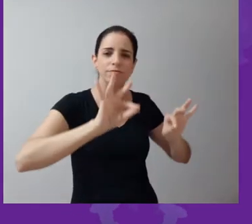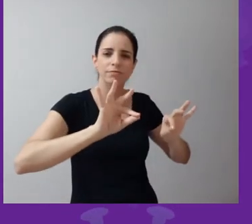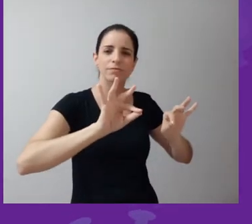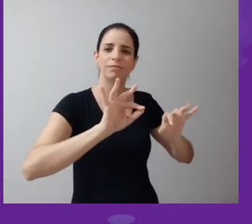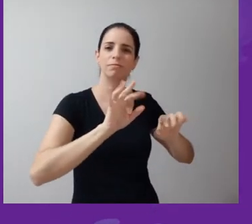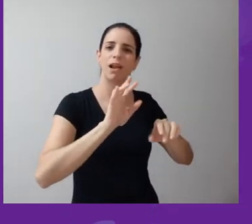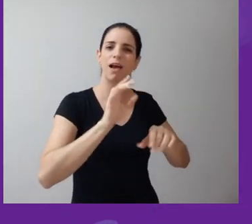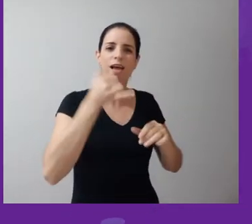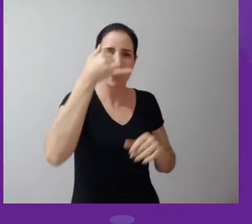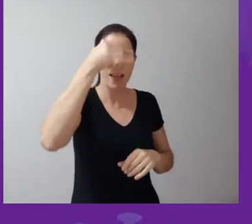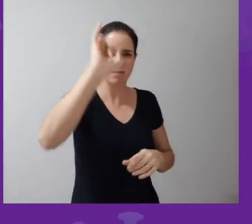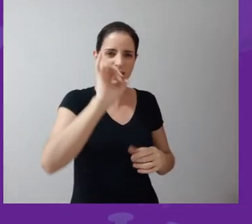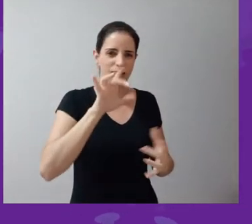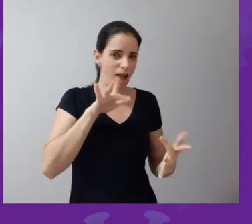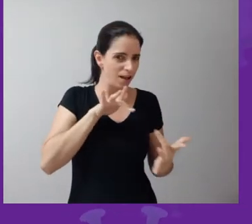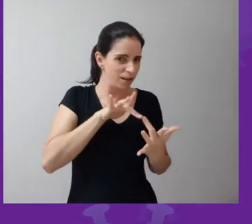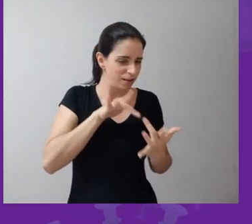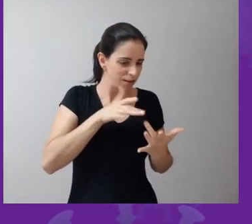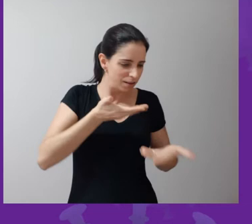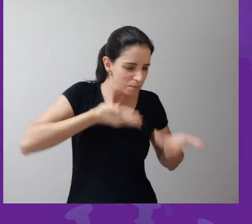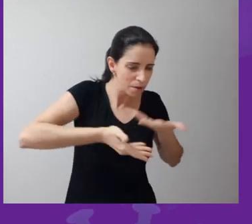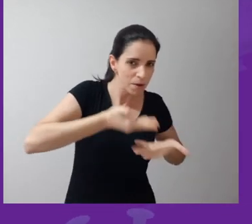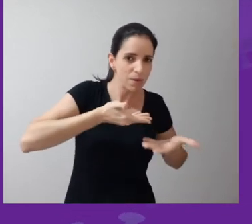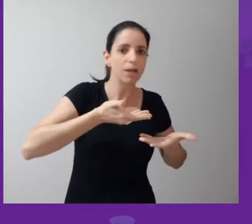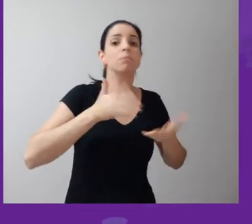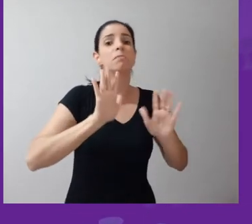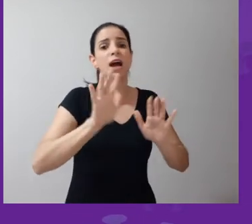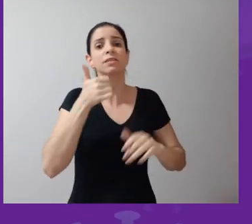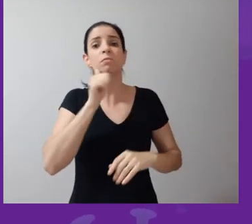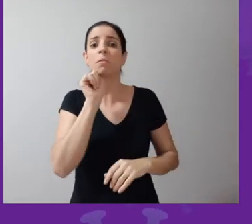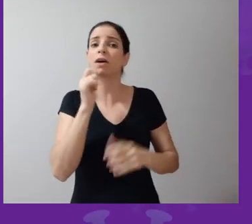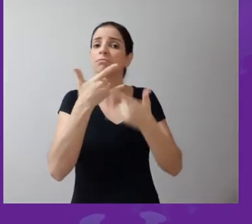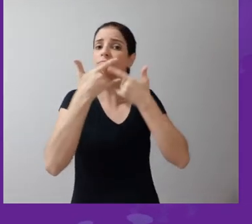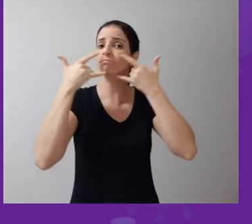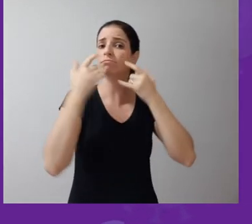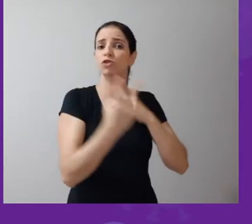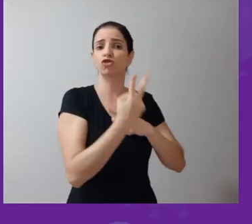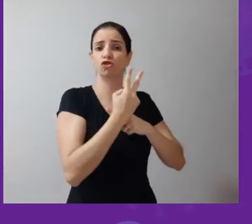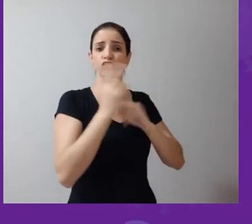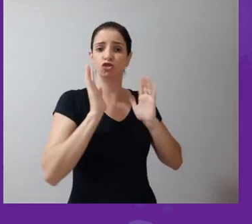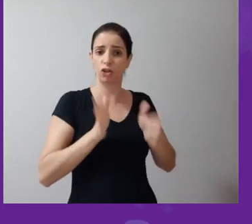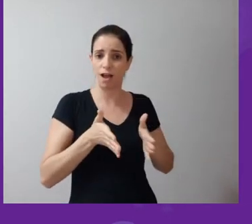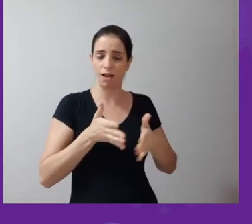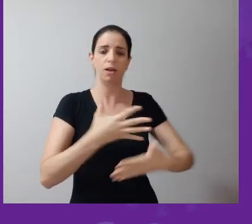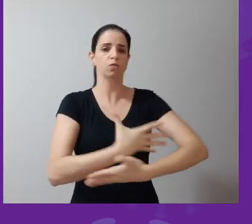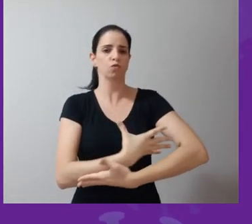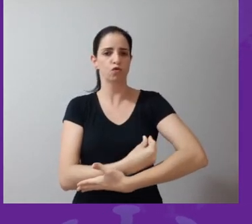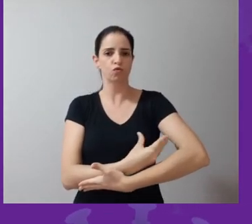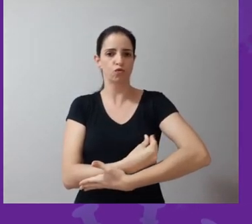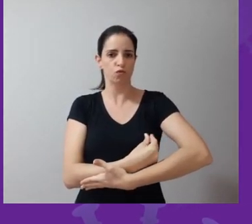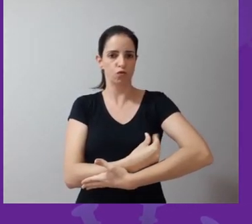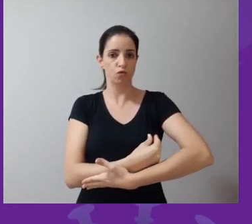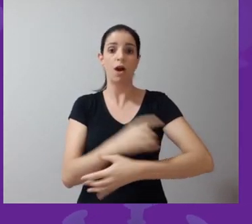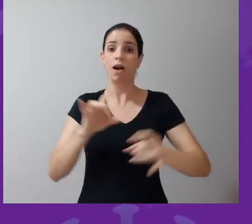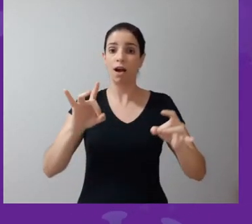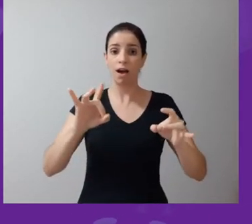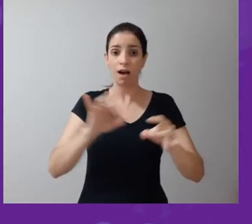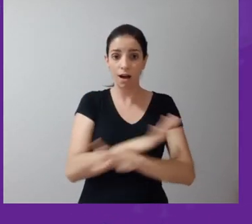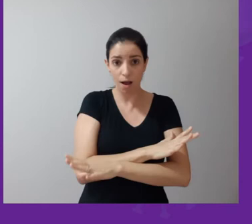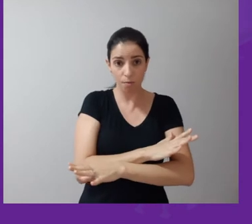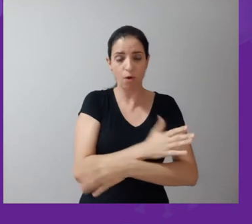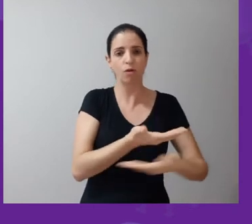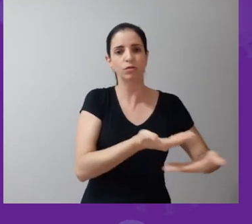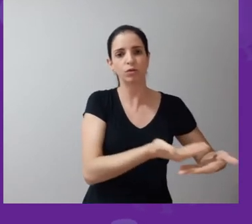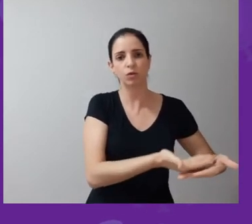desse tipo para evitar muito o contato com o rosto dela, mas ela vai estar usando máscara. E na hora que a criança terminar de mamar, ela entrega